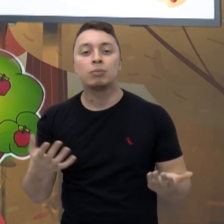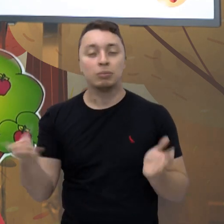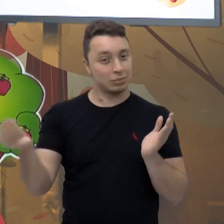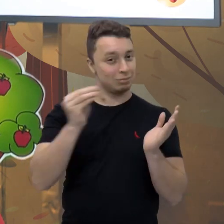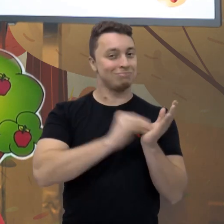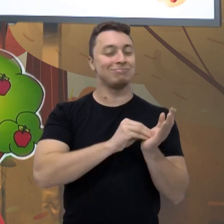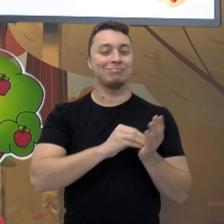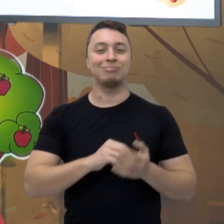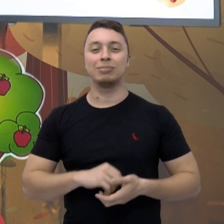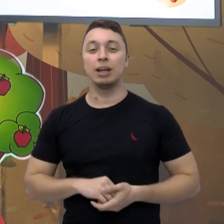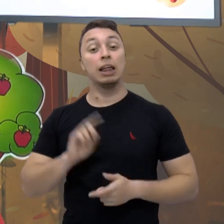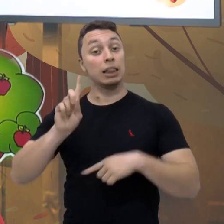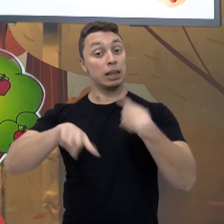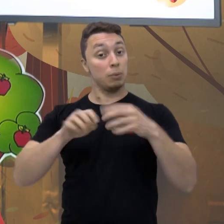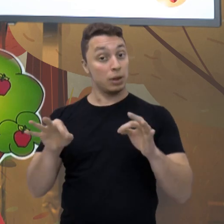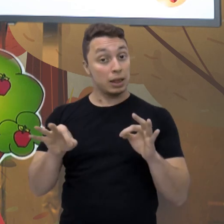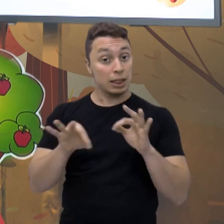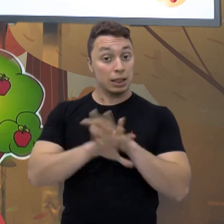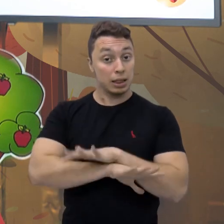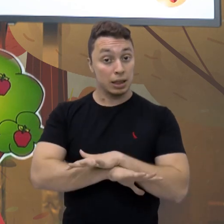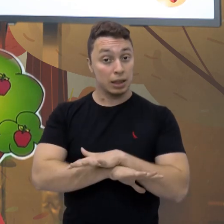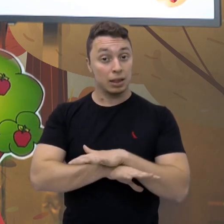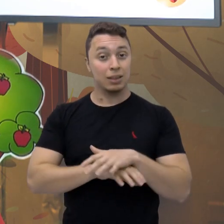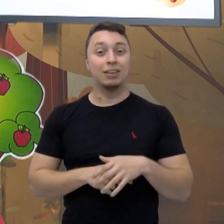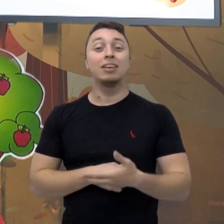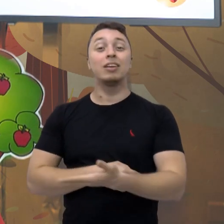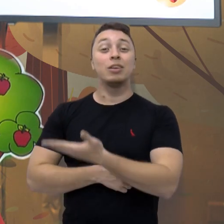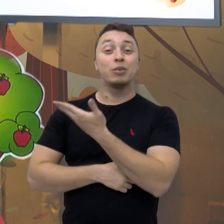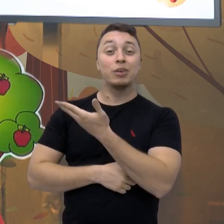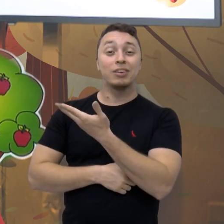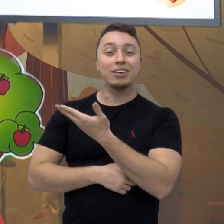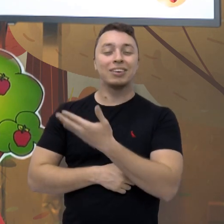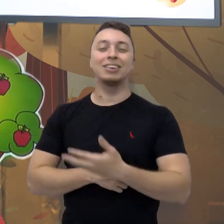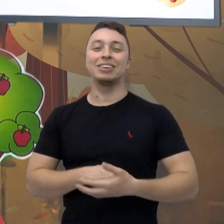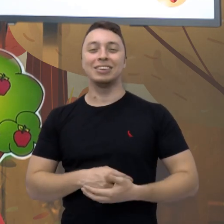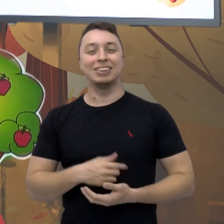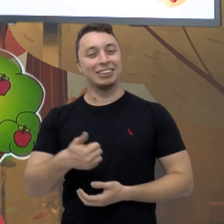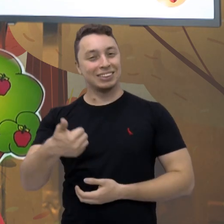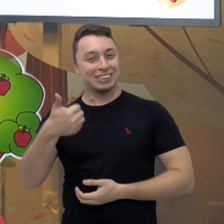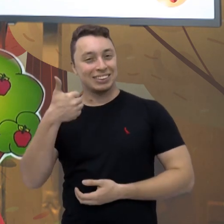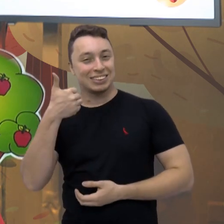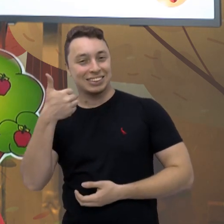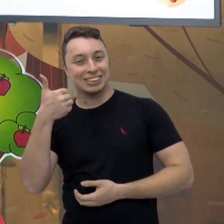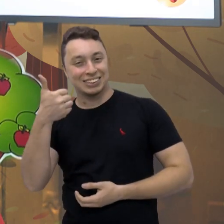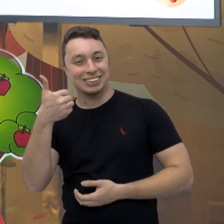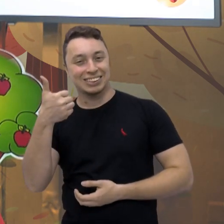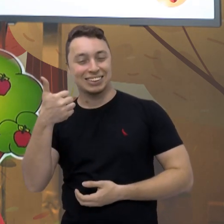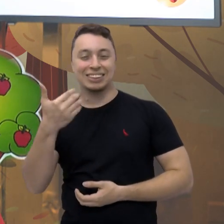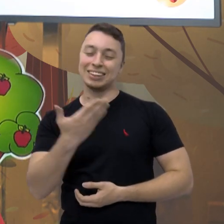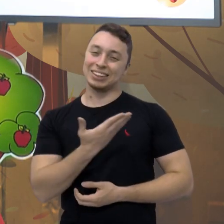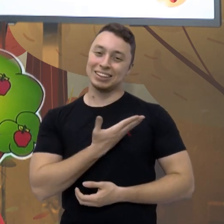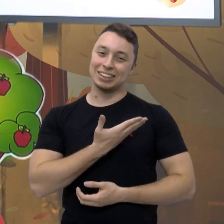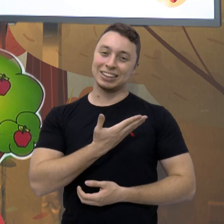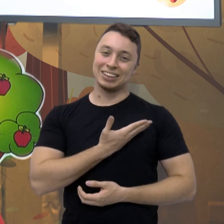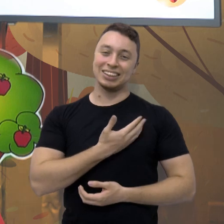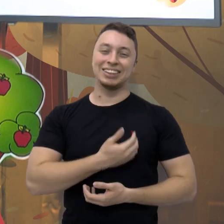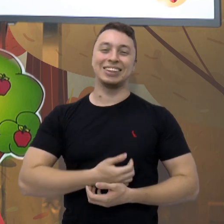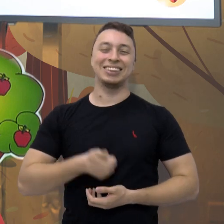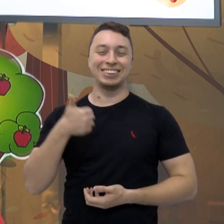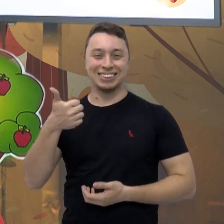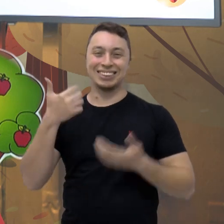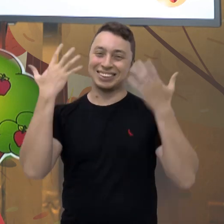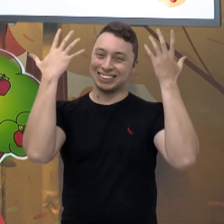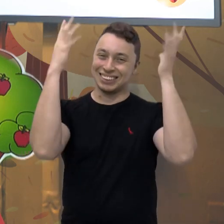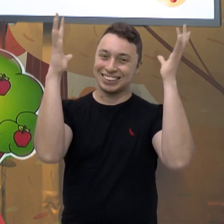terminou de escrever todas as atividades, olha quem aparece. Pois é, o nosso amiguinho. Tá joia,